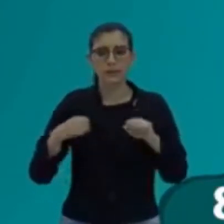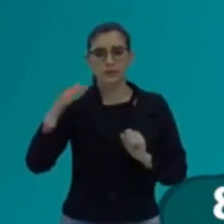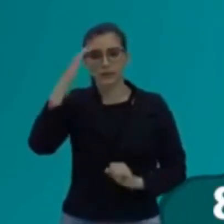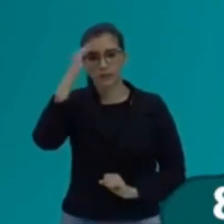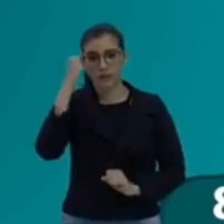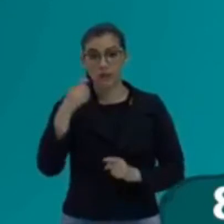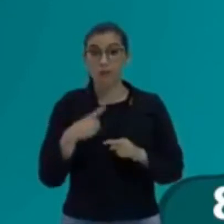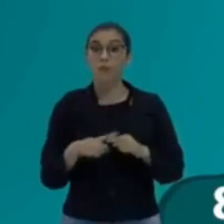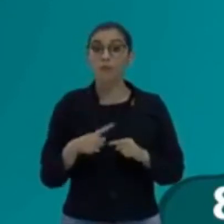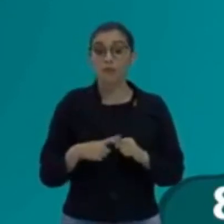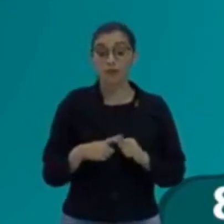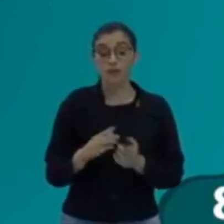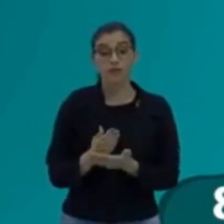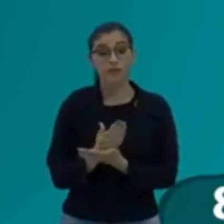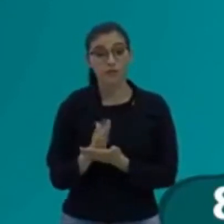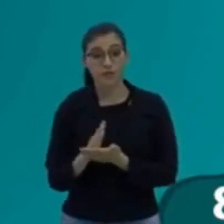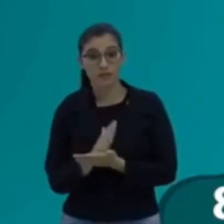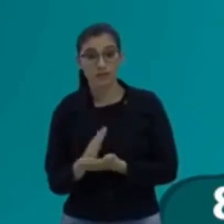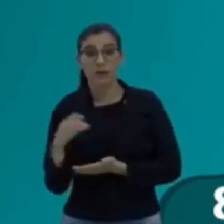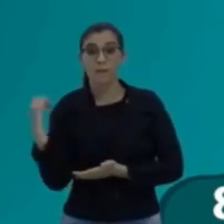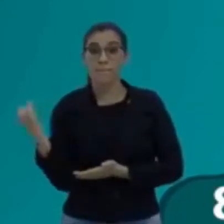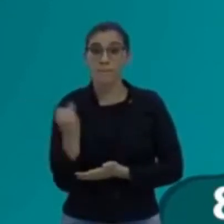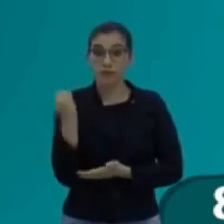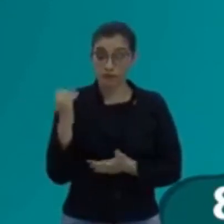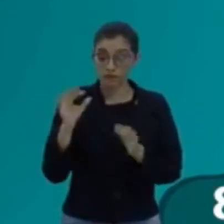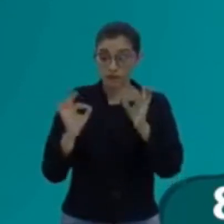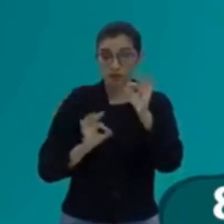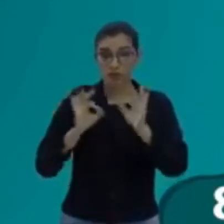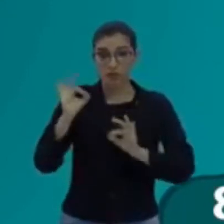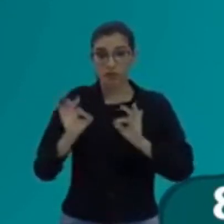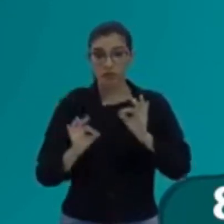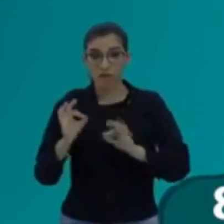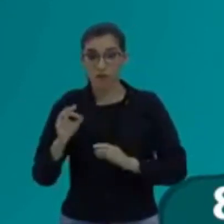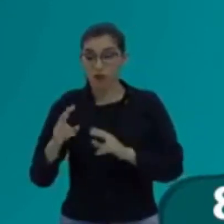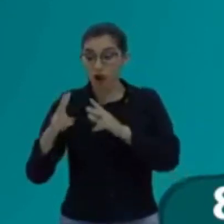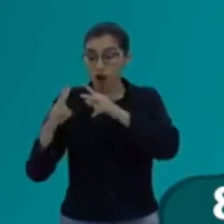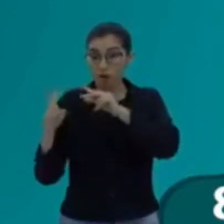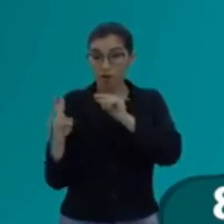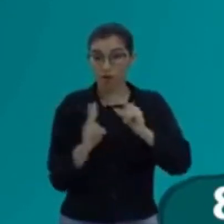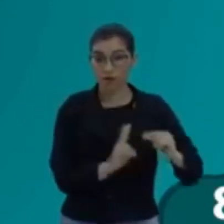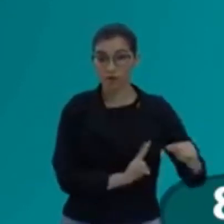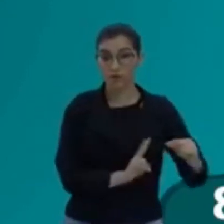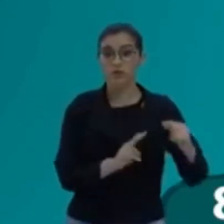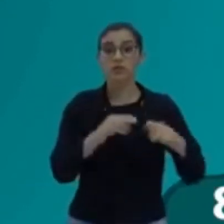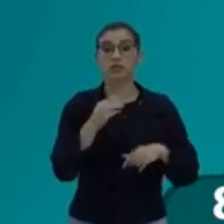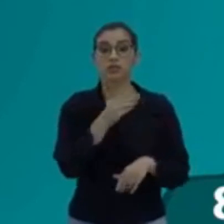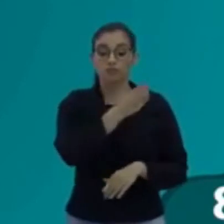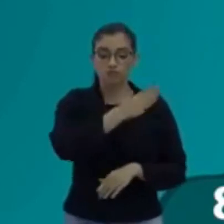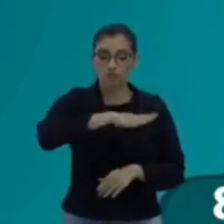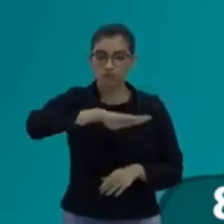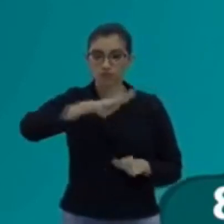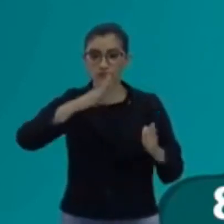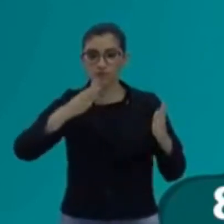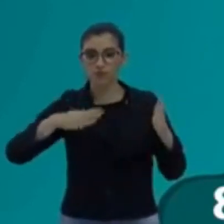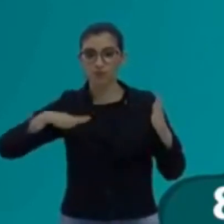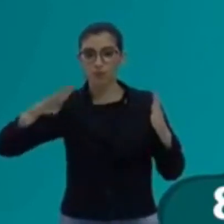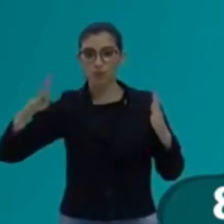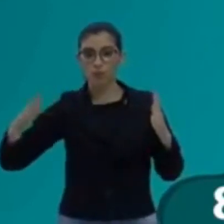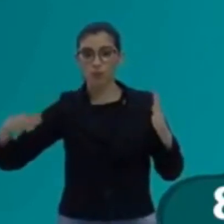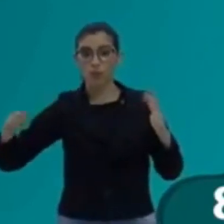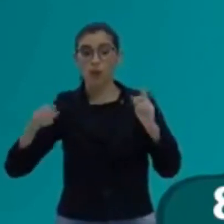da onda. E para que eu faça o cálculo da velocidade da onda, eu preciso saber